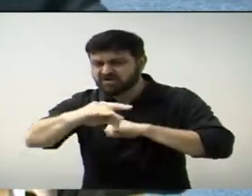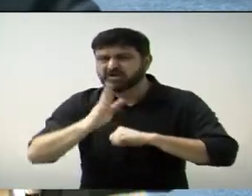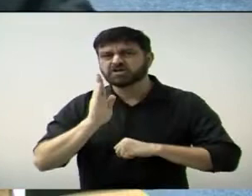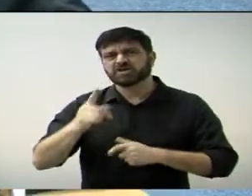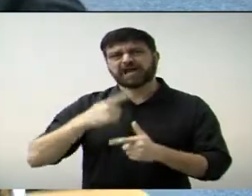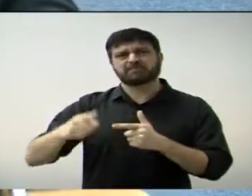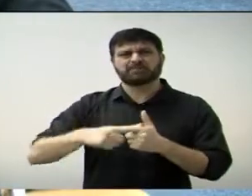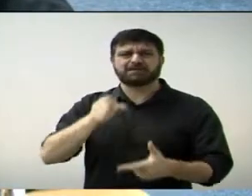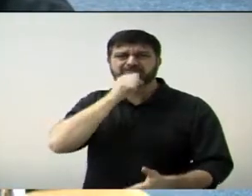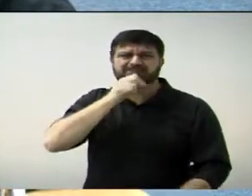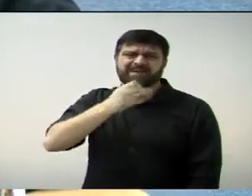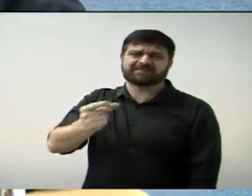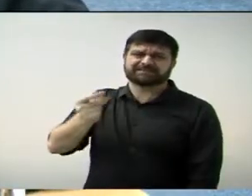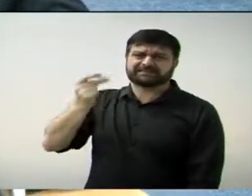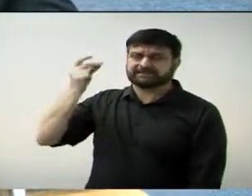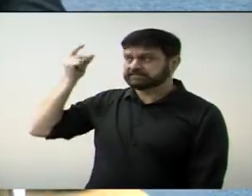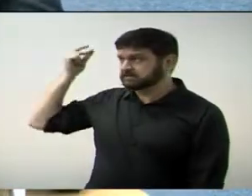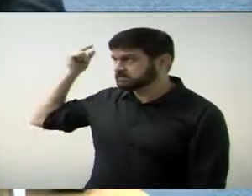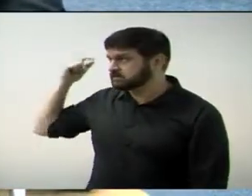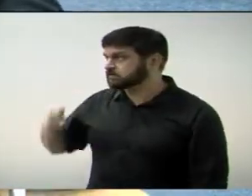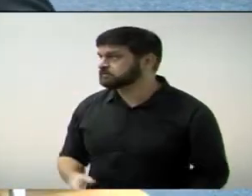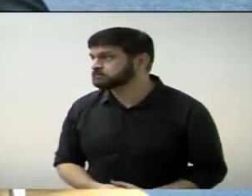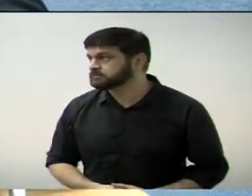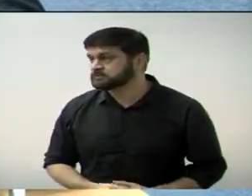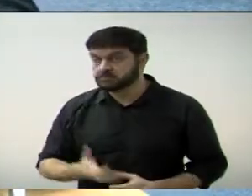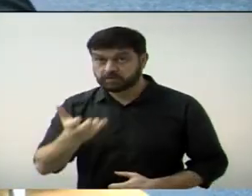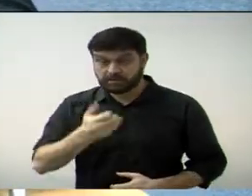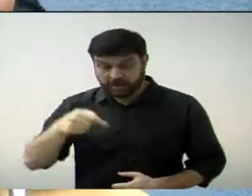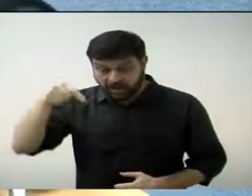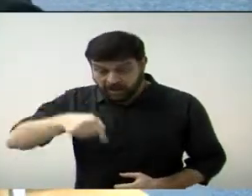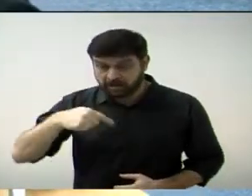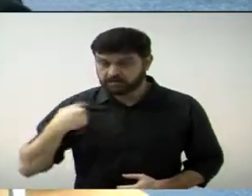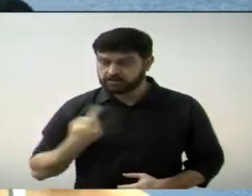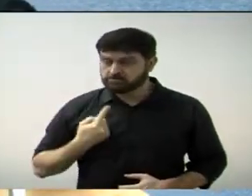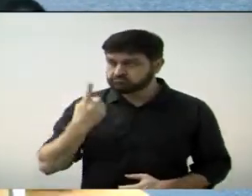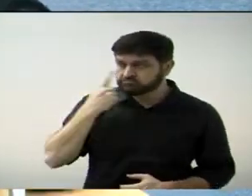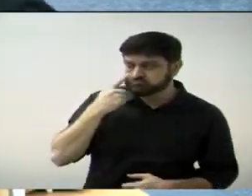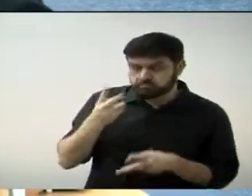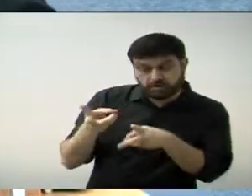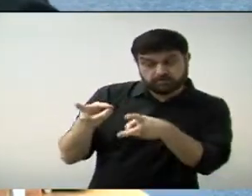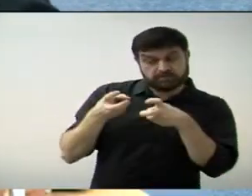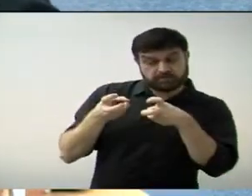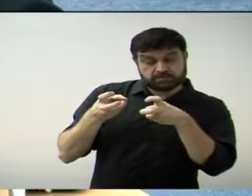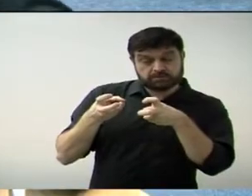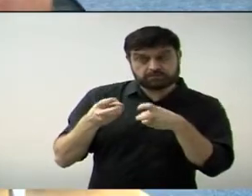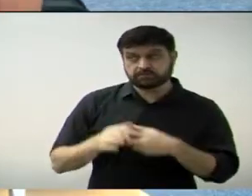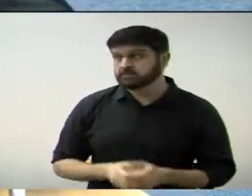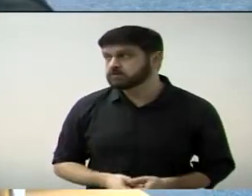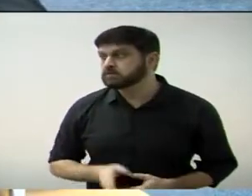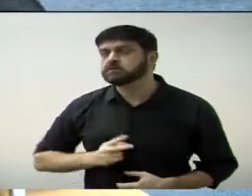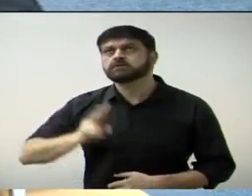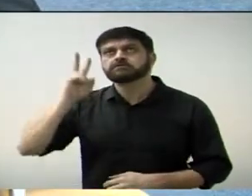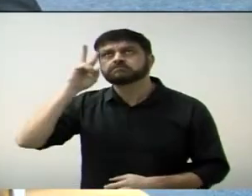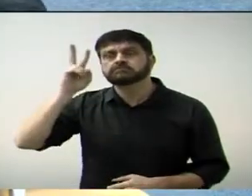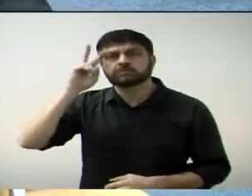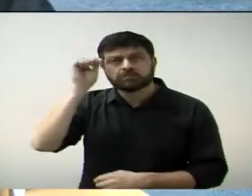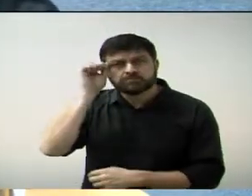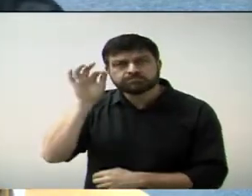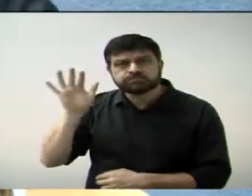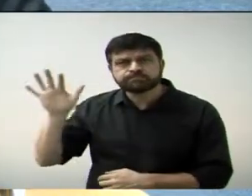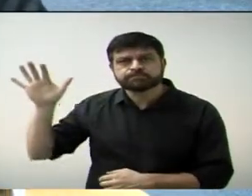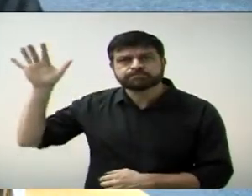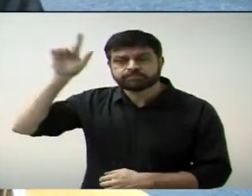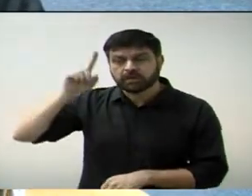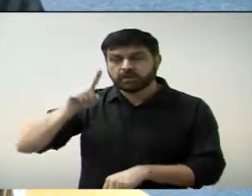finalizar até um tempinho, aqui, pelo que eu vi agora há pouco, me lembrei aqui do governo